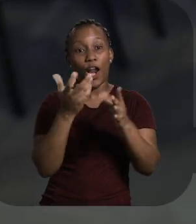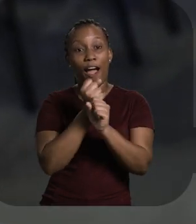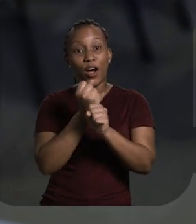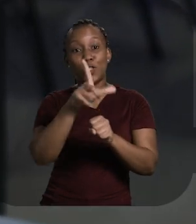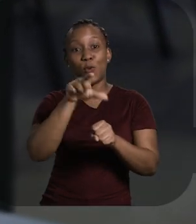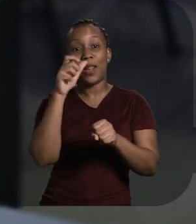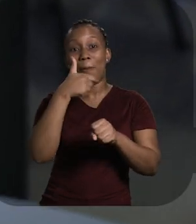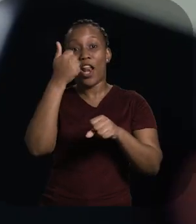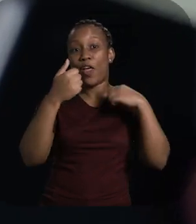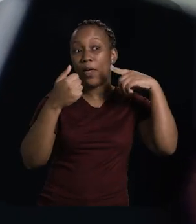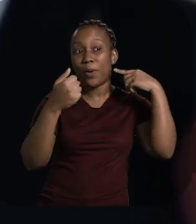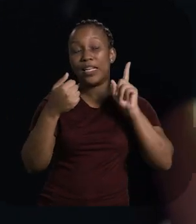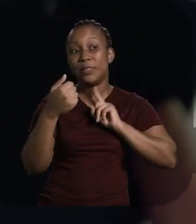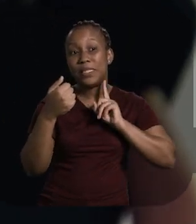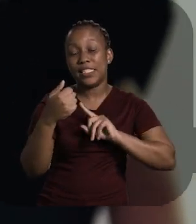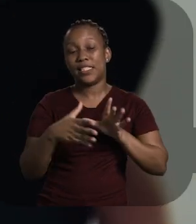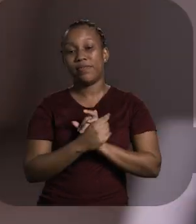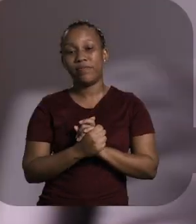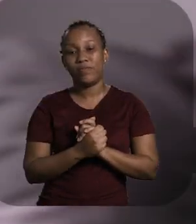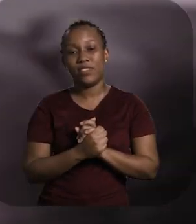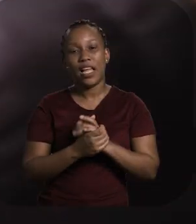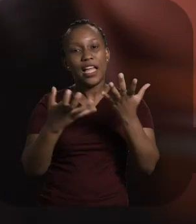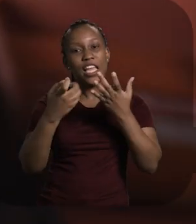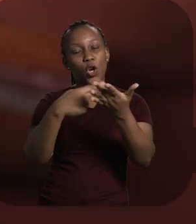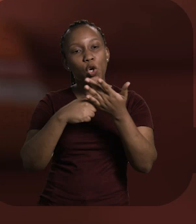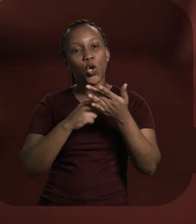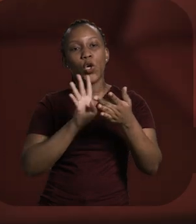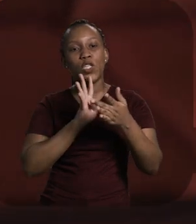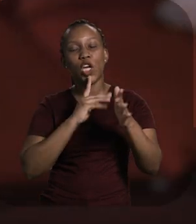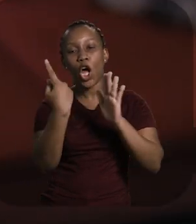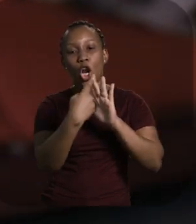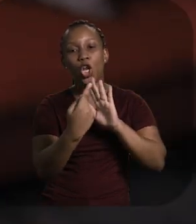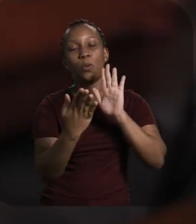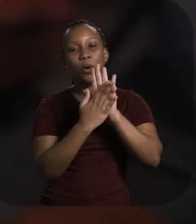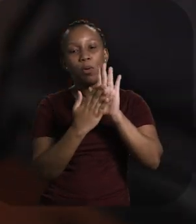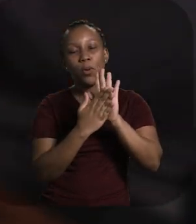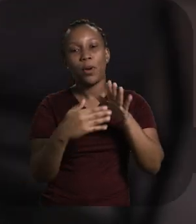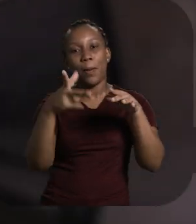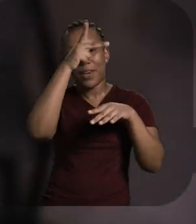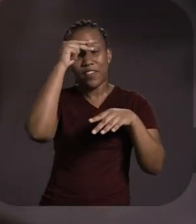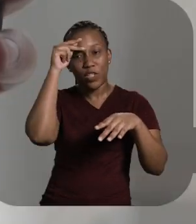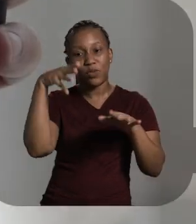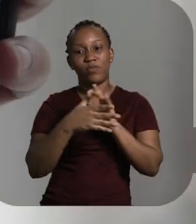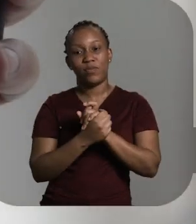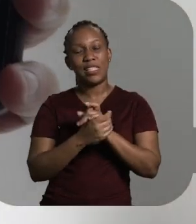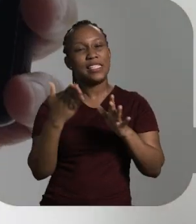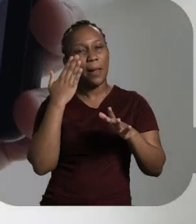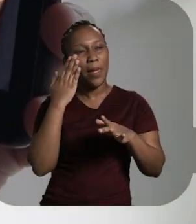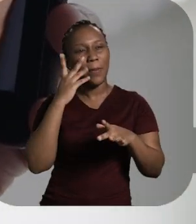este ano fui escolhida a melhor deputada federal de Minas. Quero te convidar para conhecer as nossas propostas para a Prefeitura.